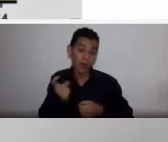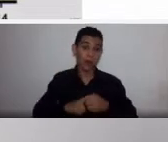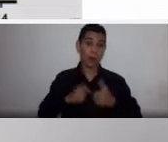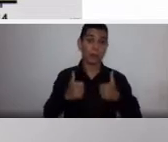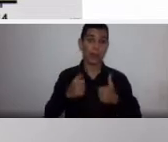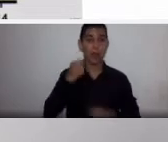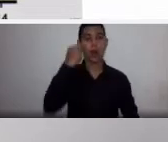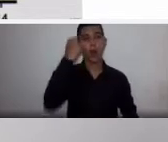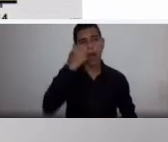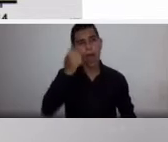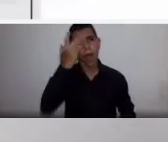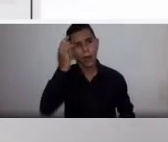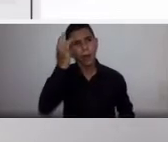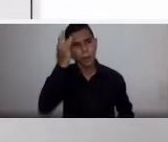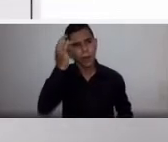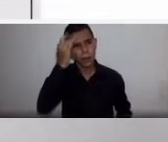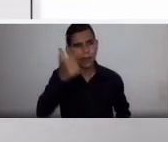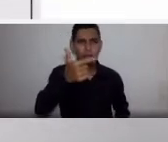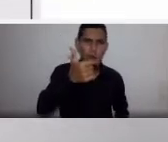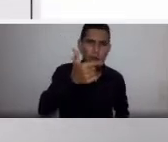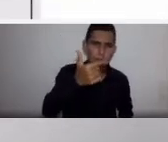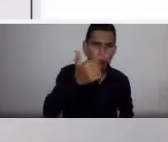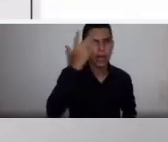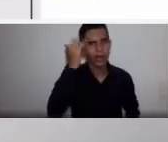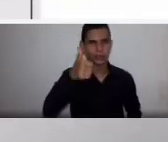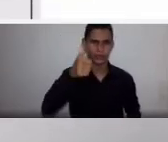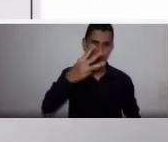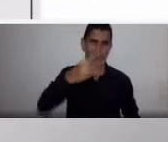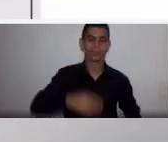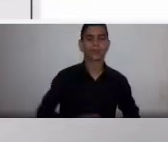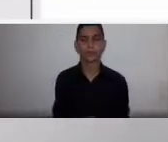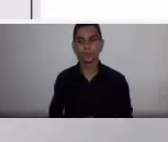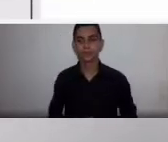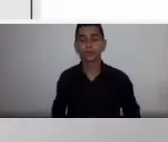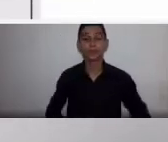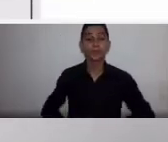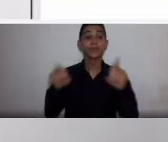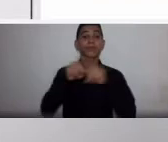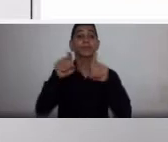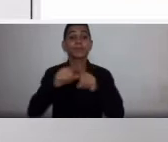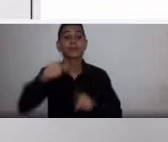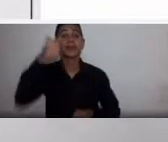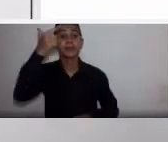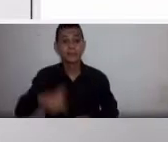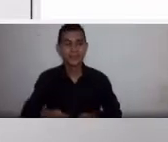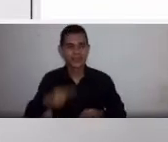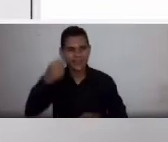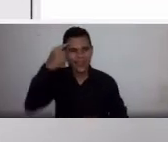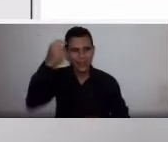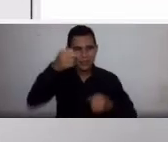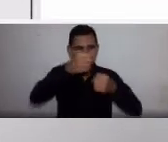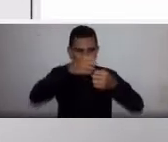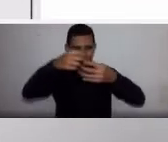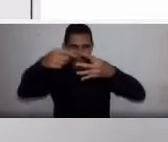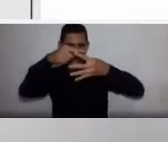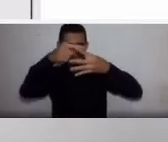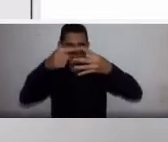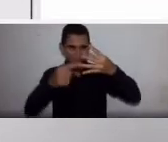13 dias. Quando nós estimulamos a medula óssea a produzir mais glóbulos vermelhos de uma maneira mais rápida,